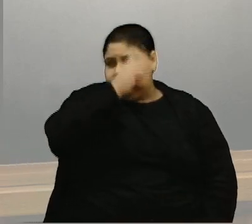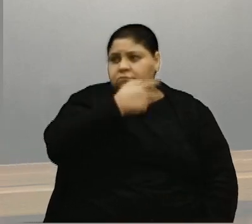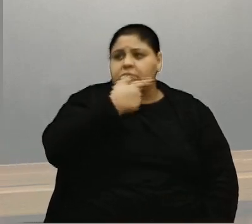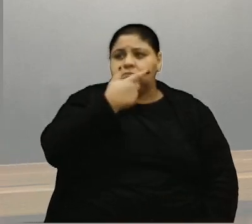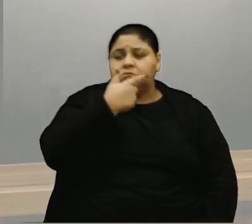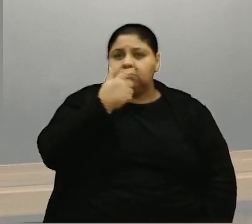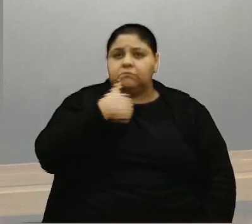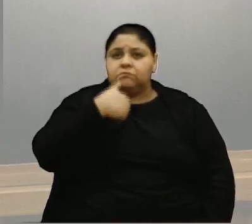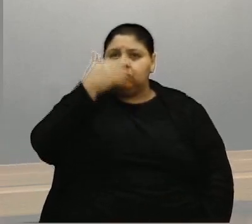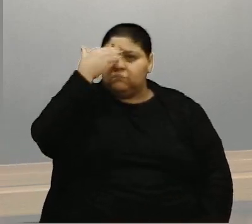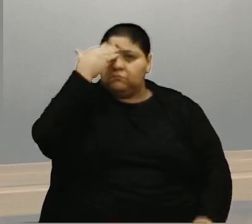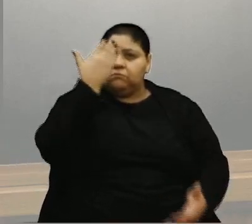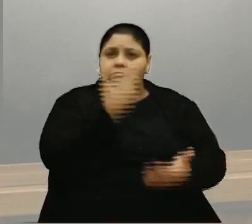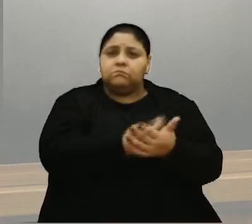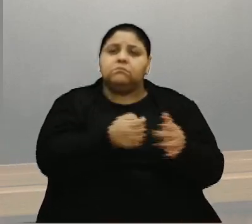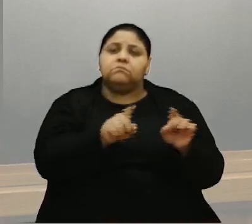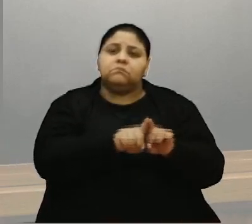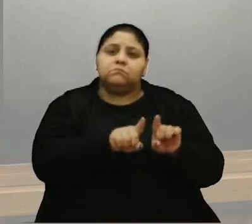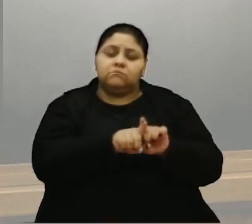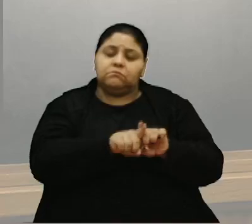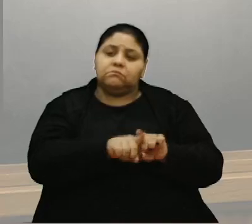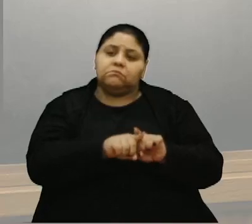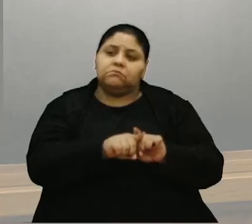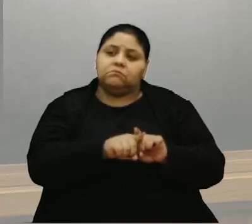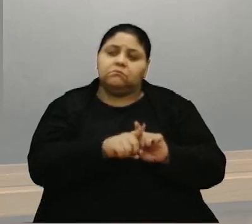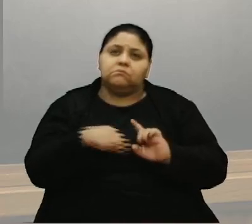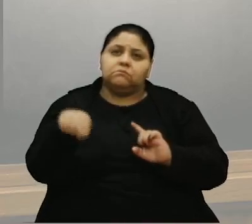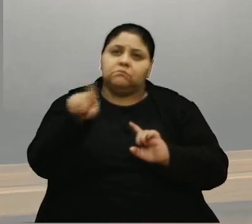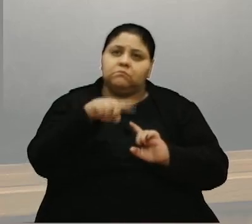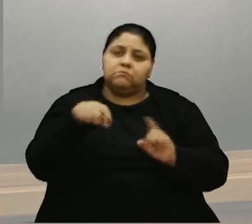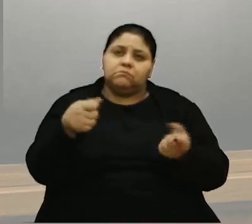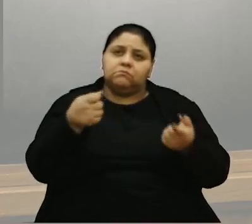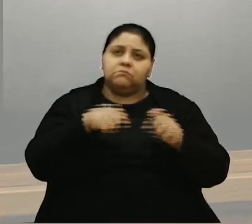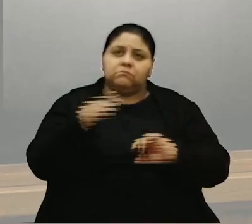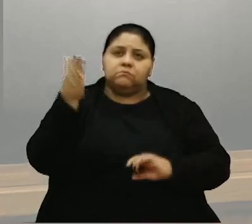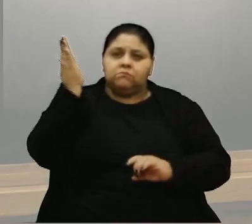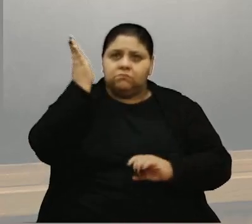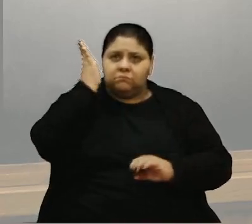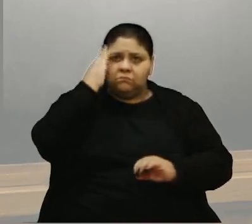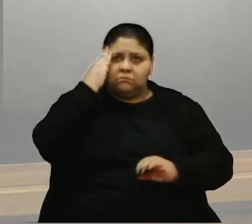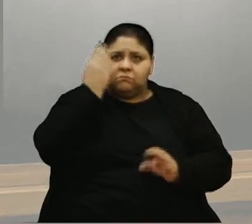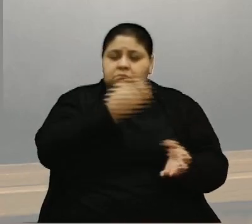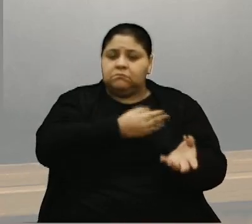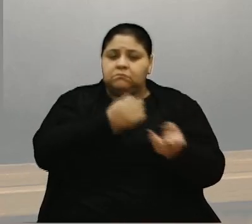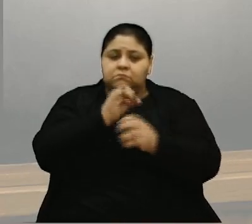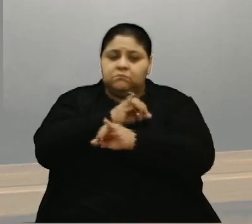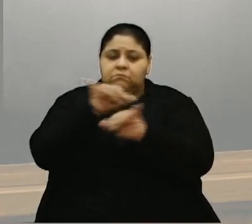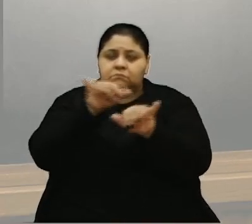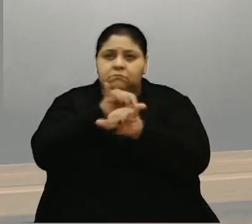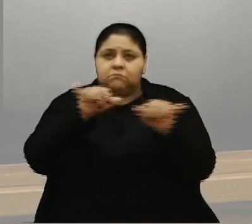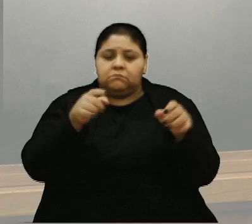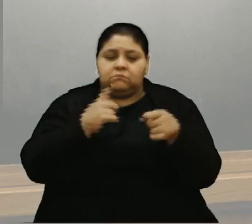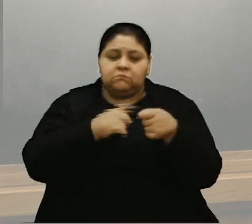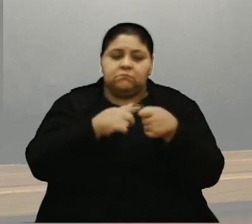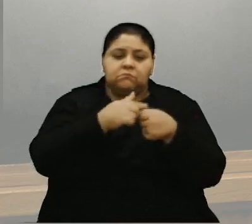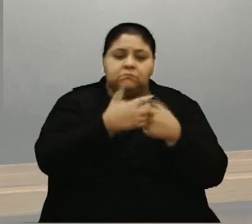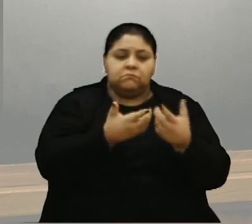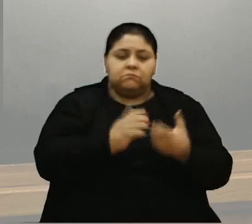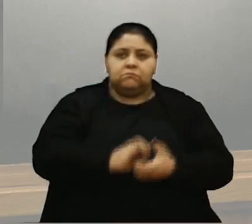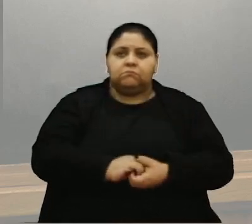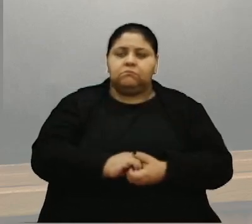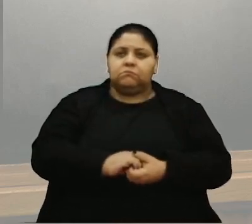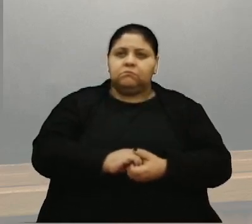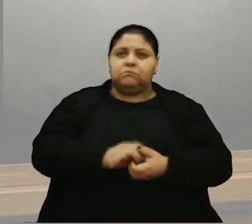eu acredito também que nós precisamos saber de muitas outras informações na cidade. Na